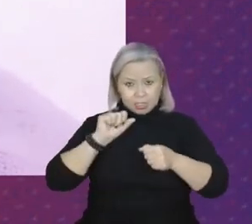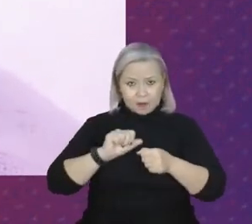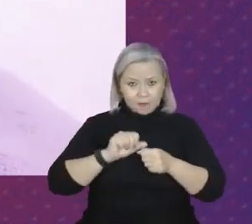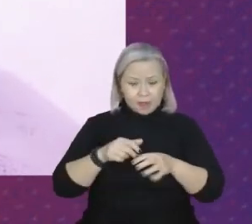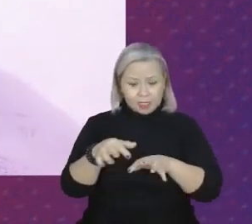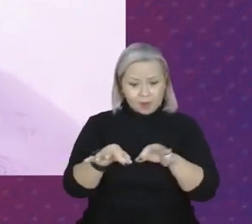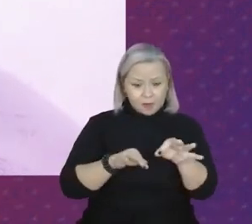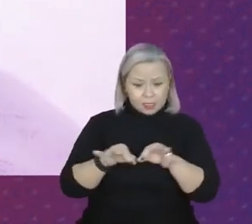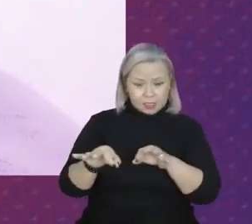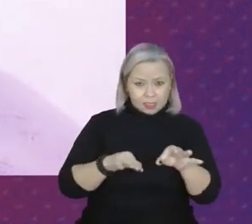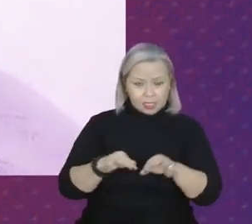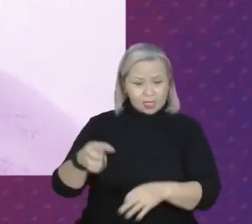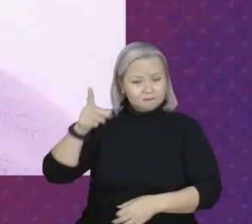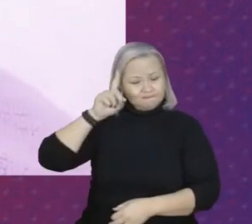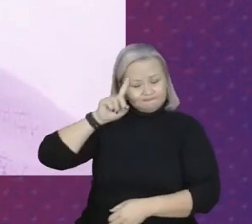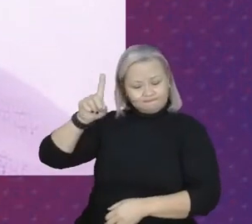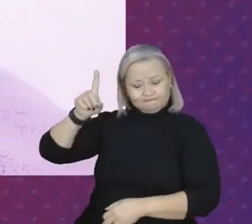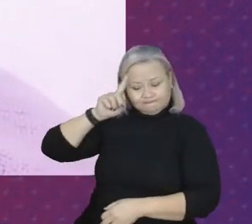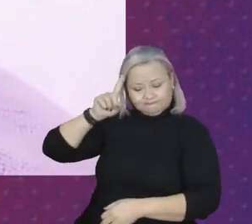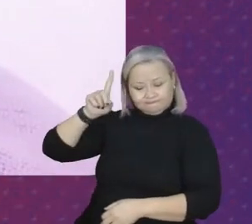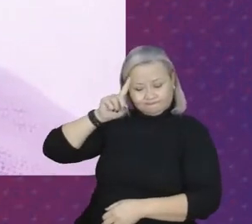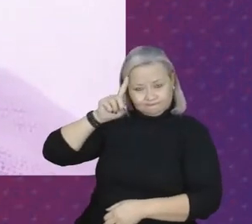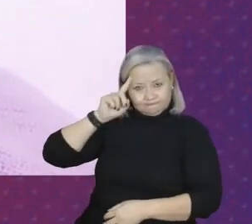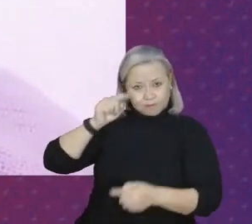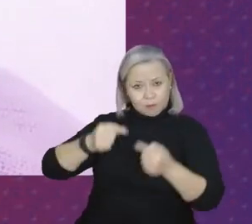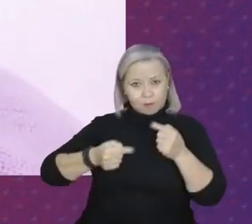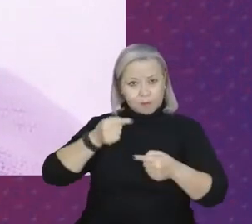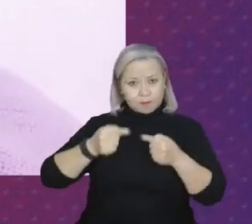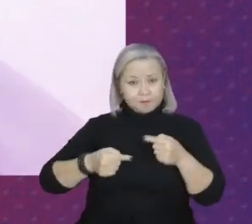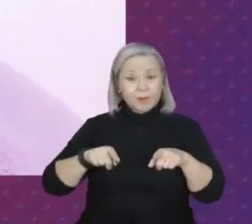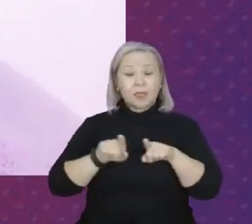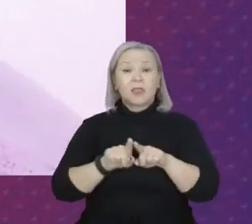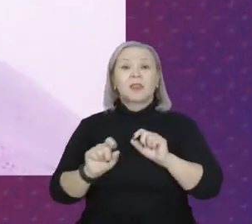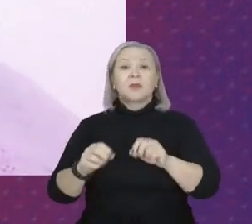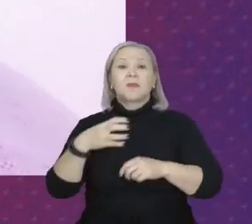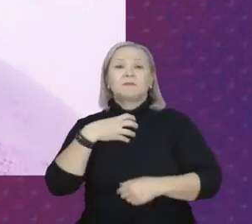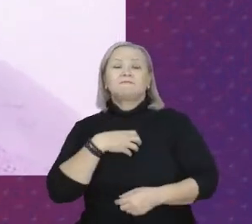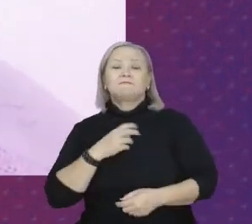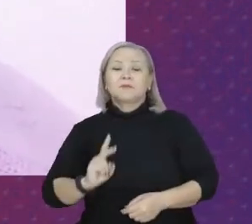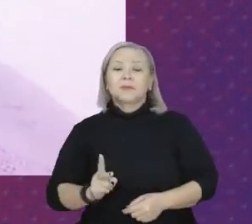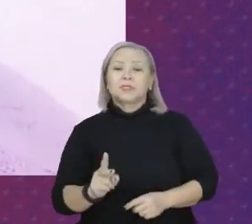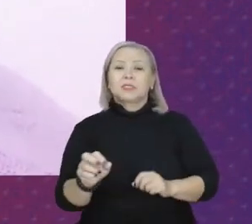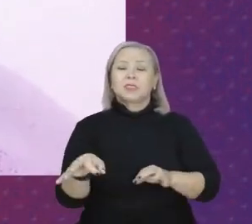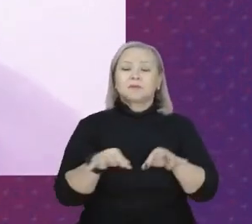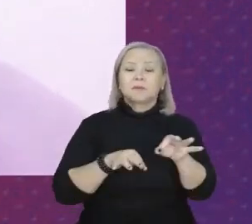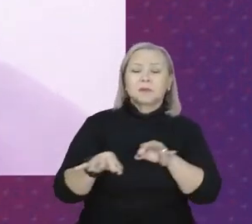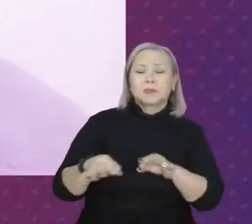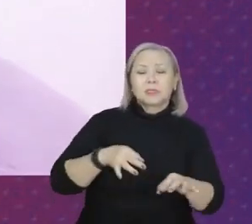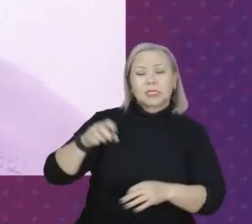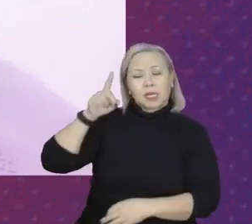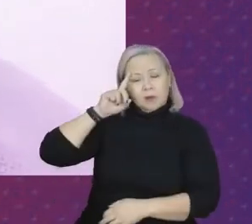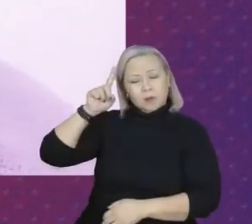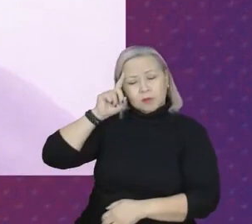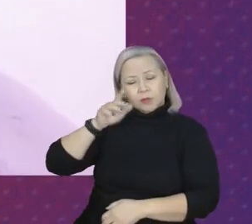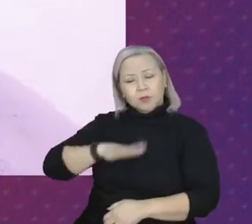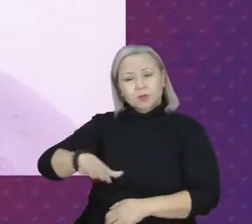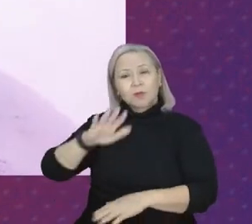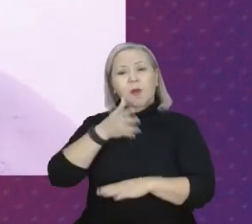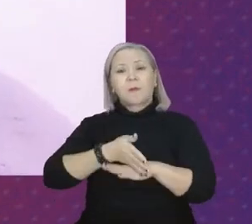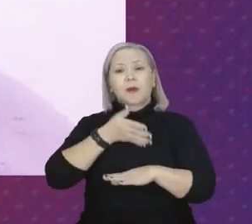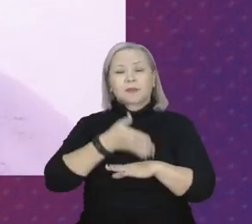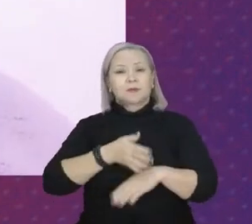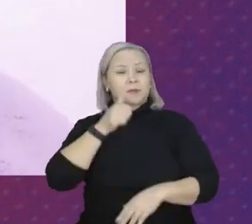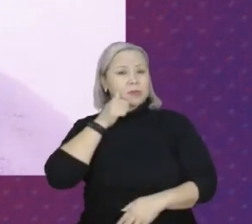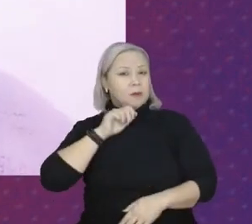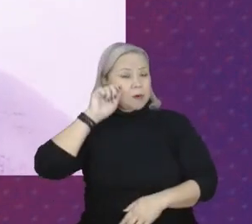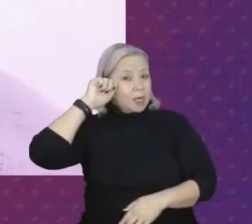construída no seu dia a dia. E mesmo sendo construída no seu dia a dia com toda a participação da